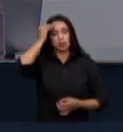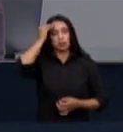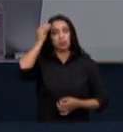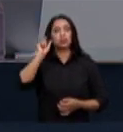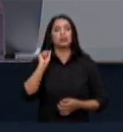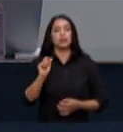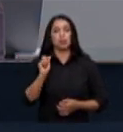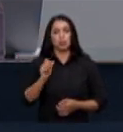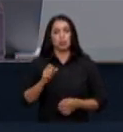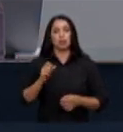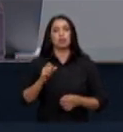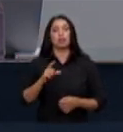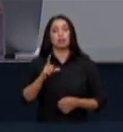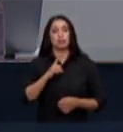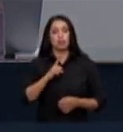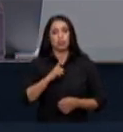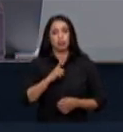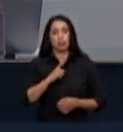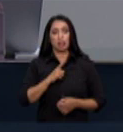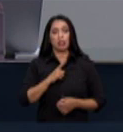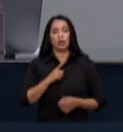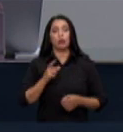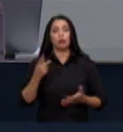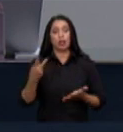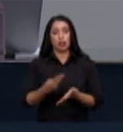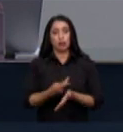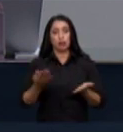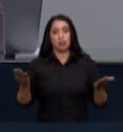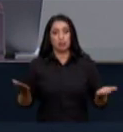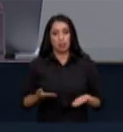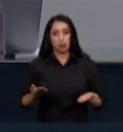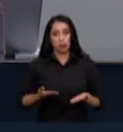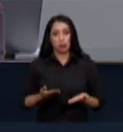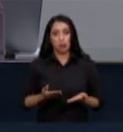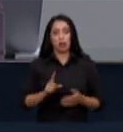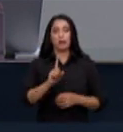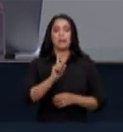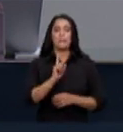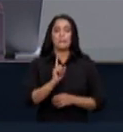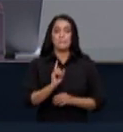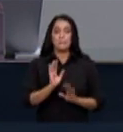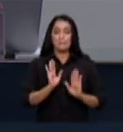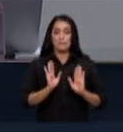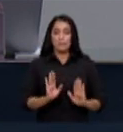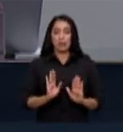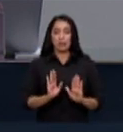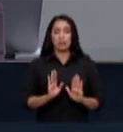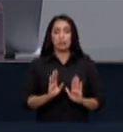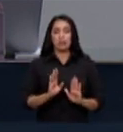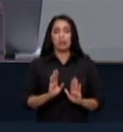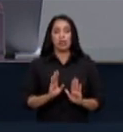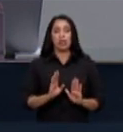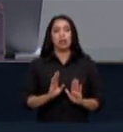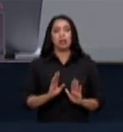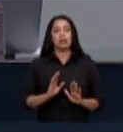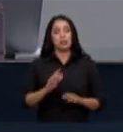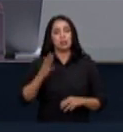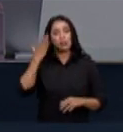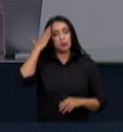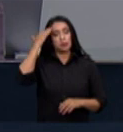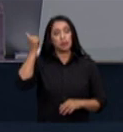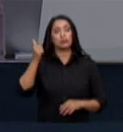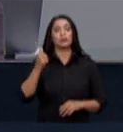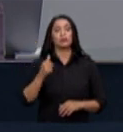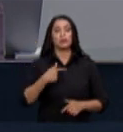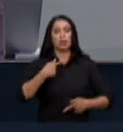atende as necessidades do presente sem comprometer a possibilidade de as gerações